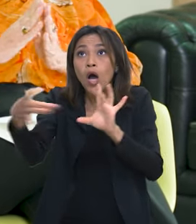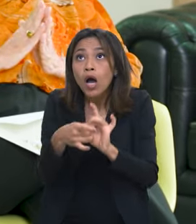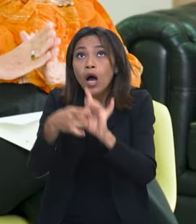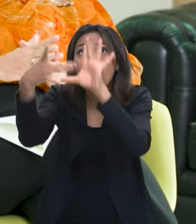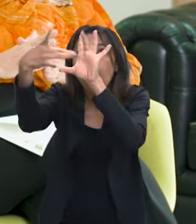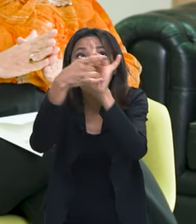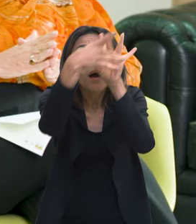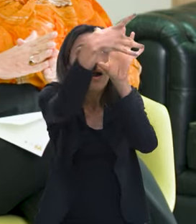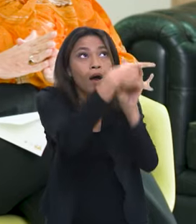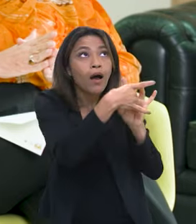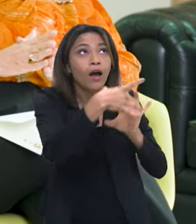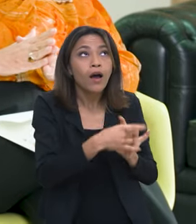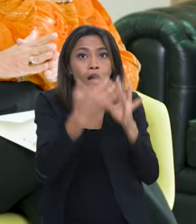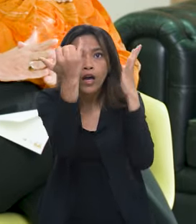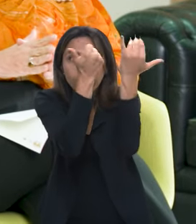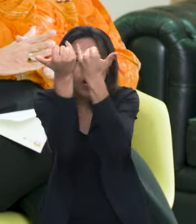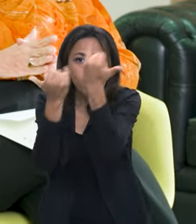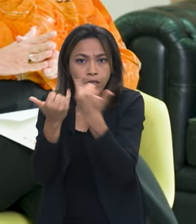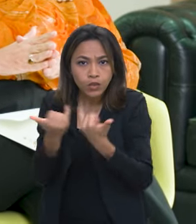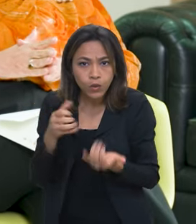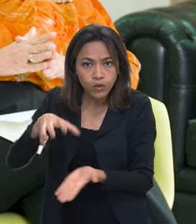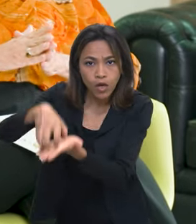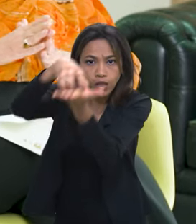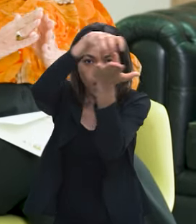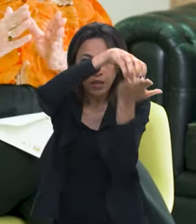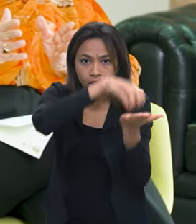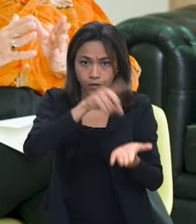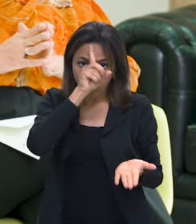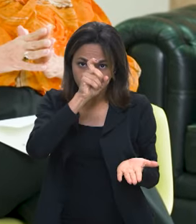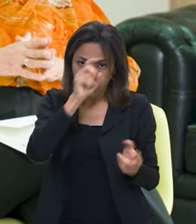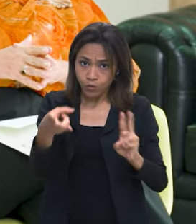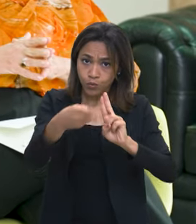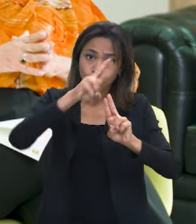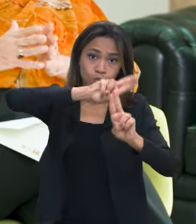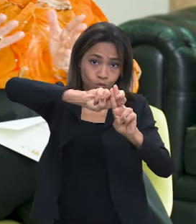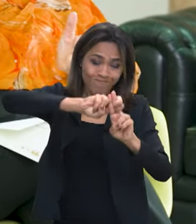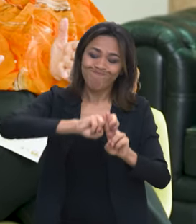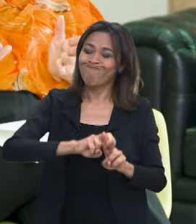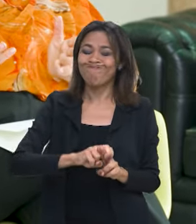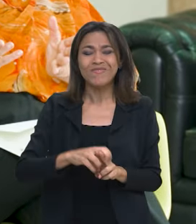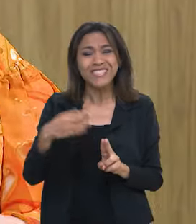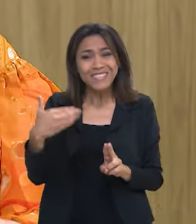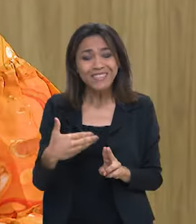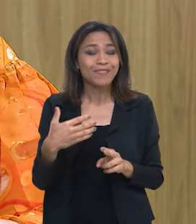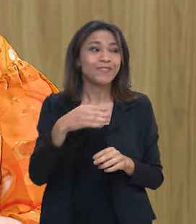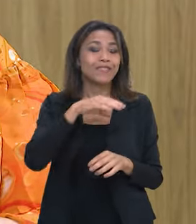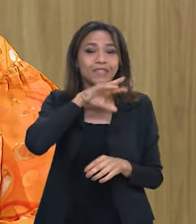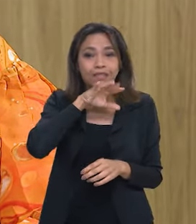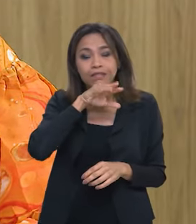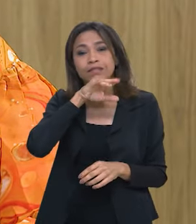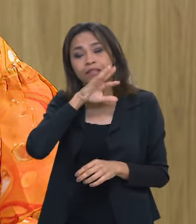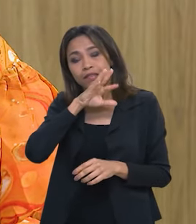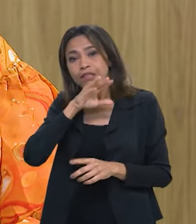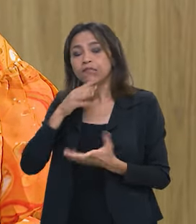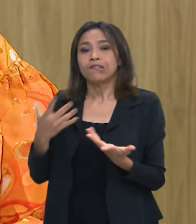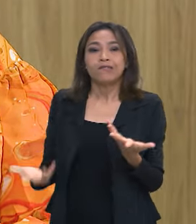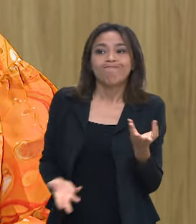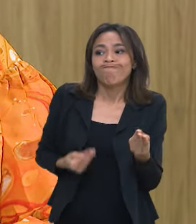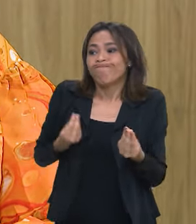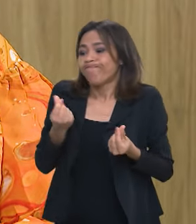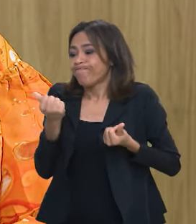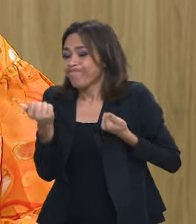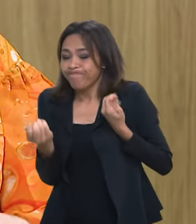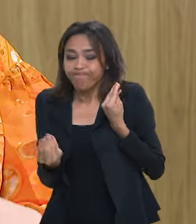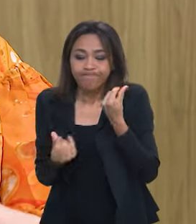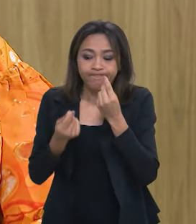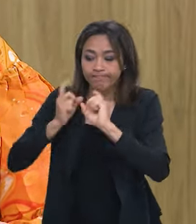integrado de informação. e isso é algo que deixa totalmente vulnerável a gestão e